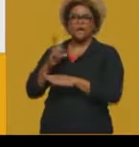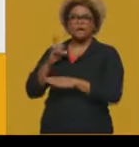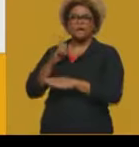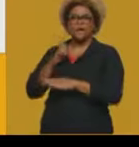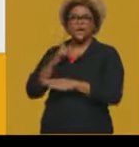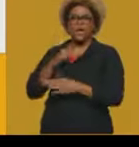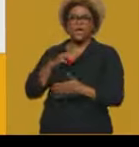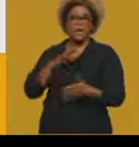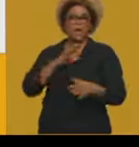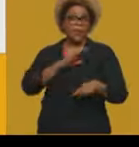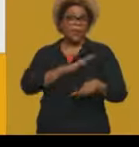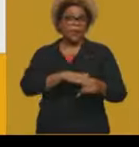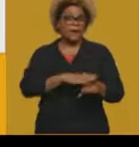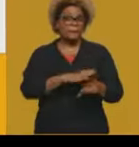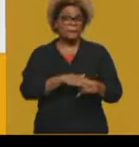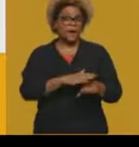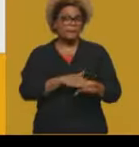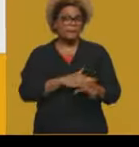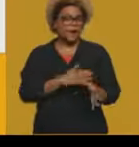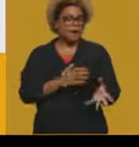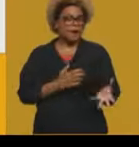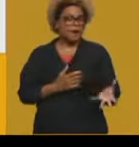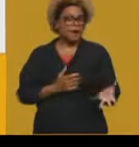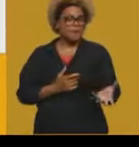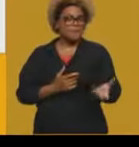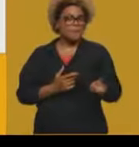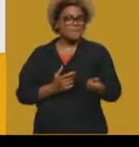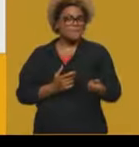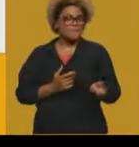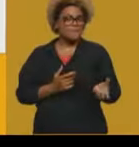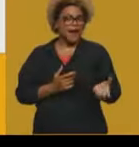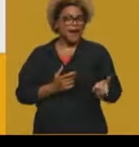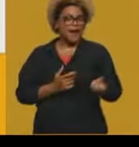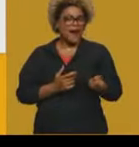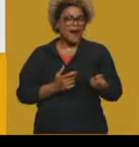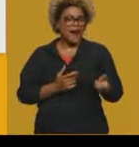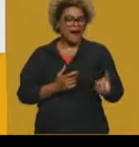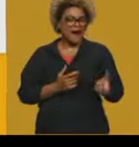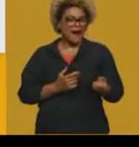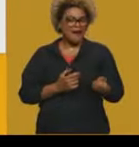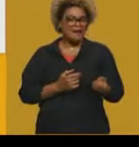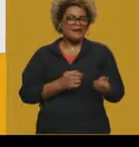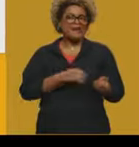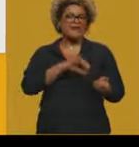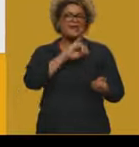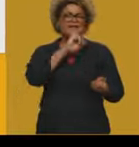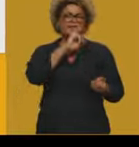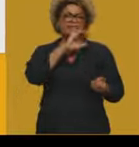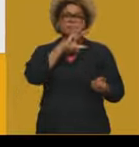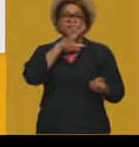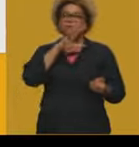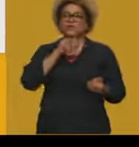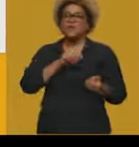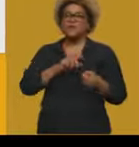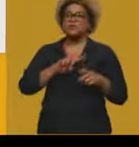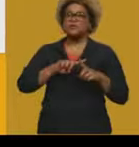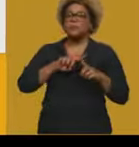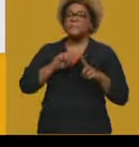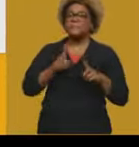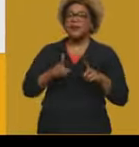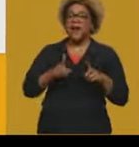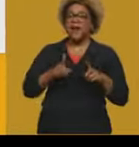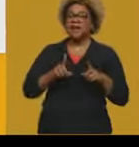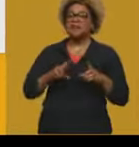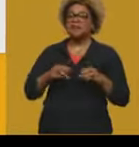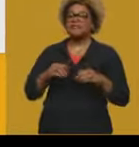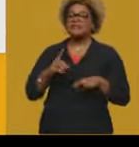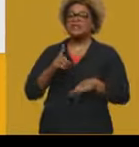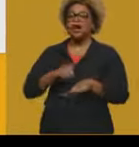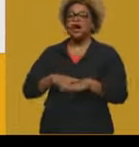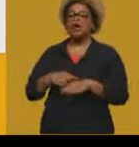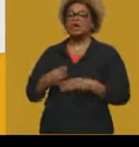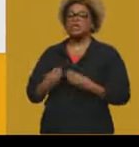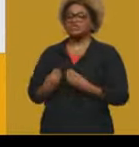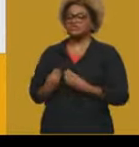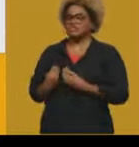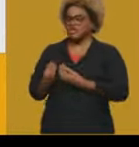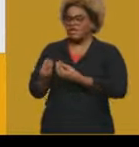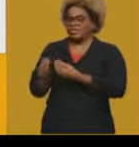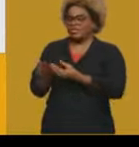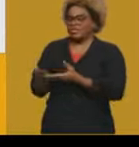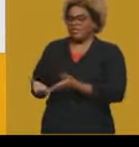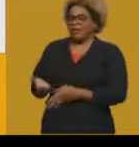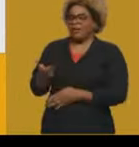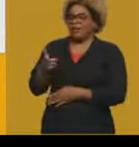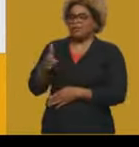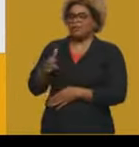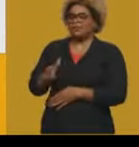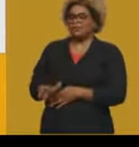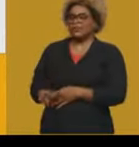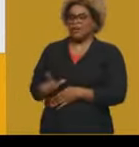que o Estado, ele tem a mão aberta, que é a mão que arrecada da gente, né, que recolhe os tributos, que recolhe os impostos, mas quando isso vai ser